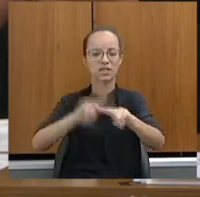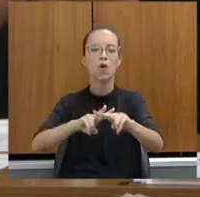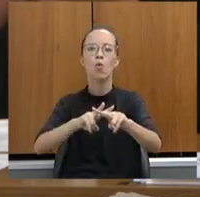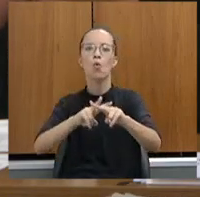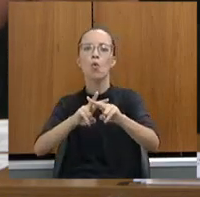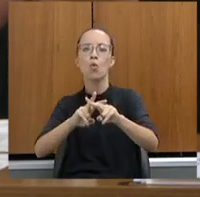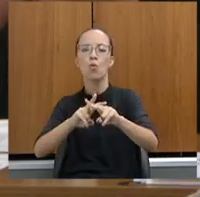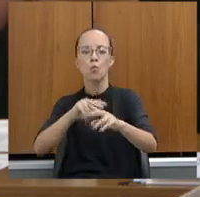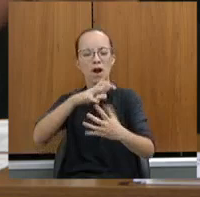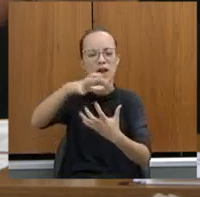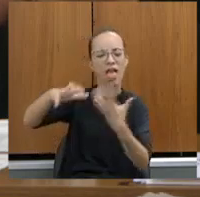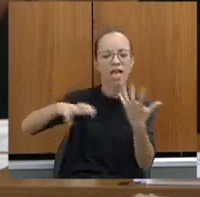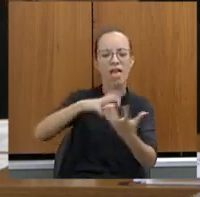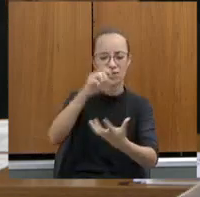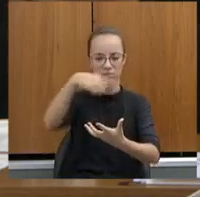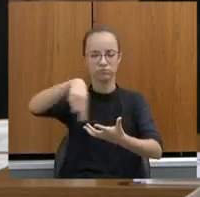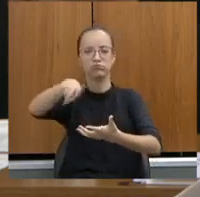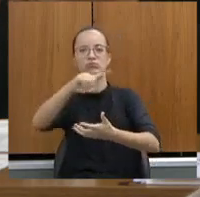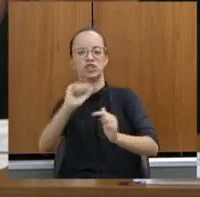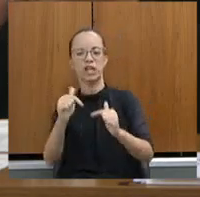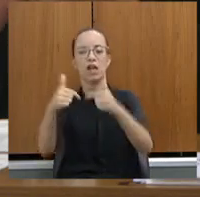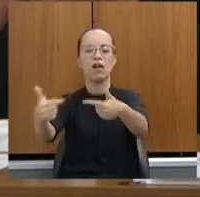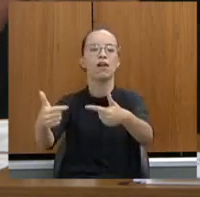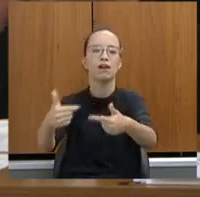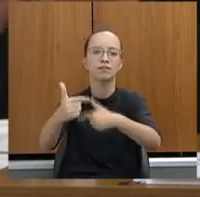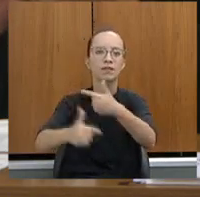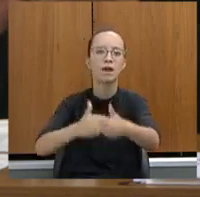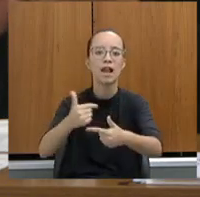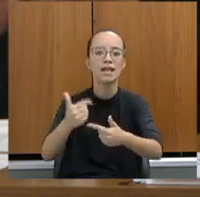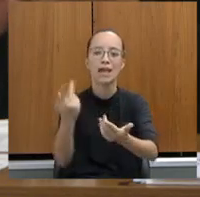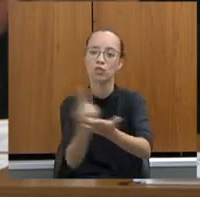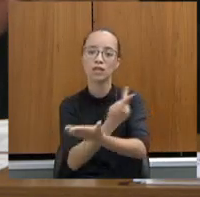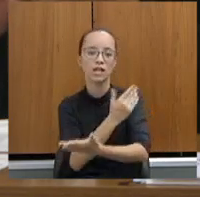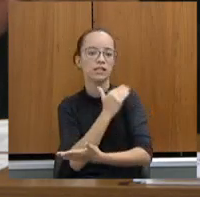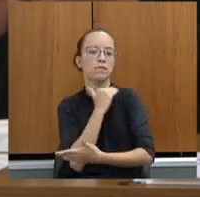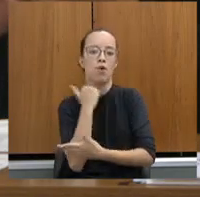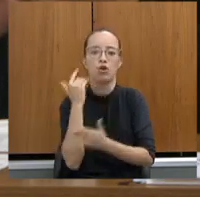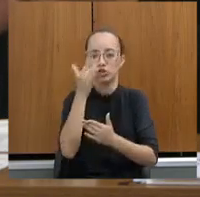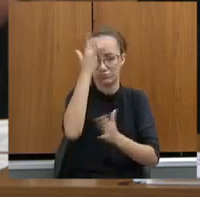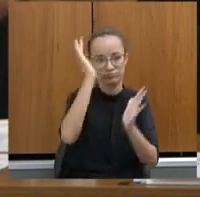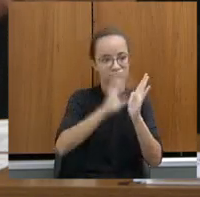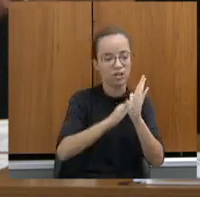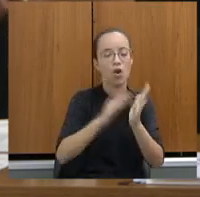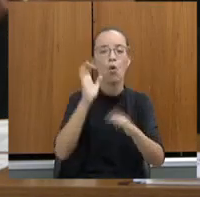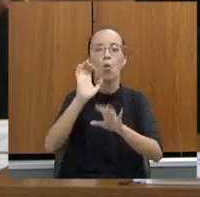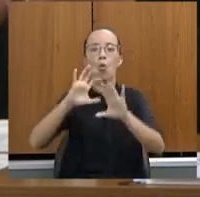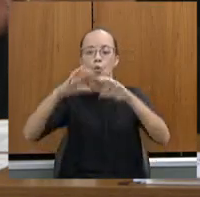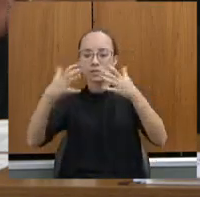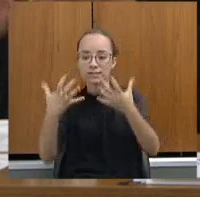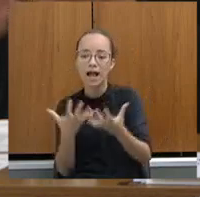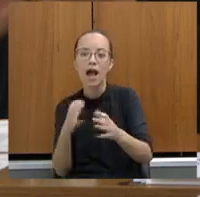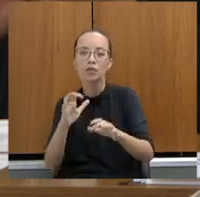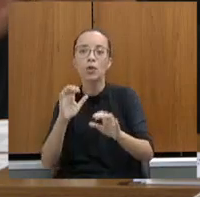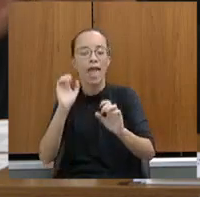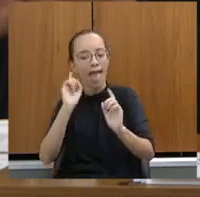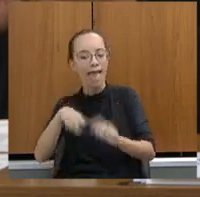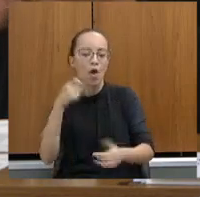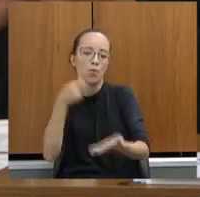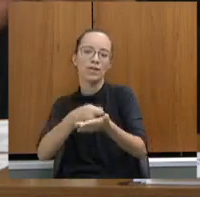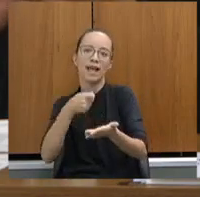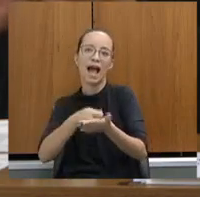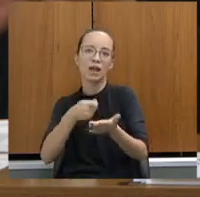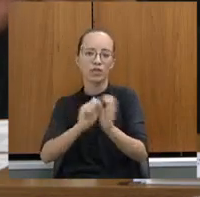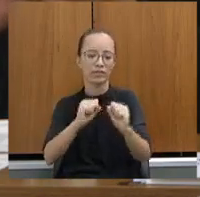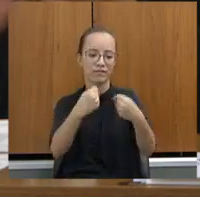vocês atuam, e, por uma infelicidade qualquer, venha a causar a morte de um IPL, o Estado é obrigado a fazer a defesa do seu servidor. Isso não